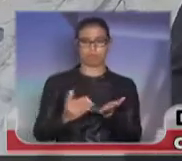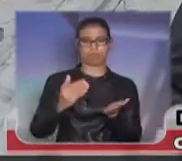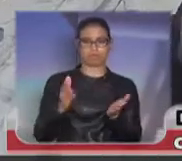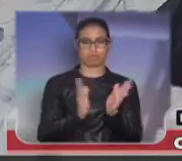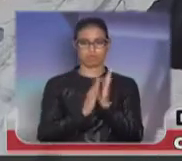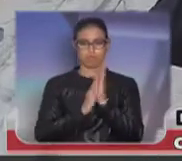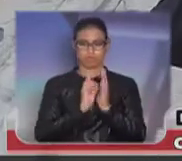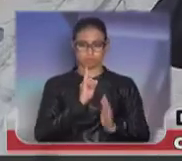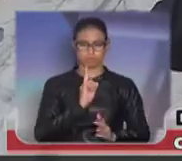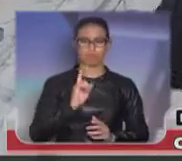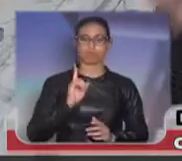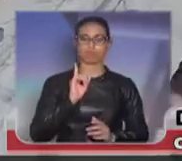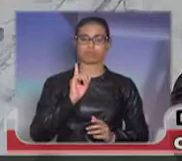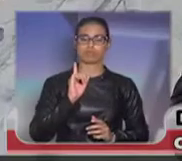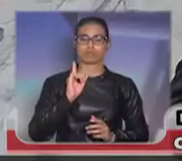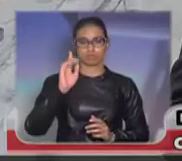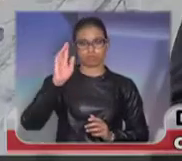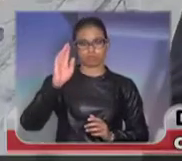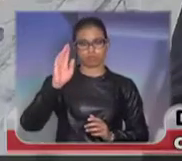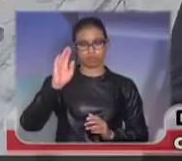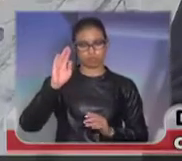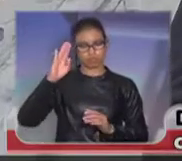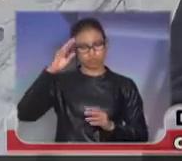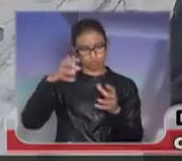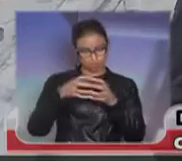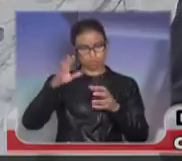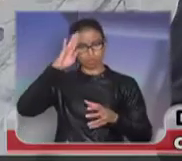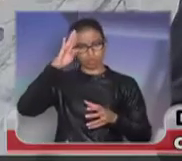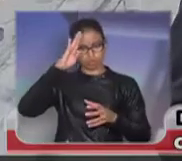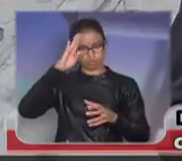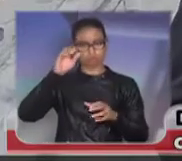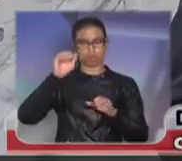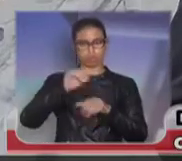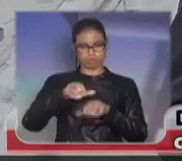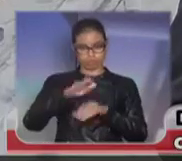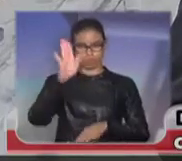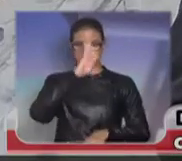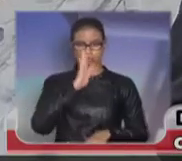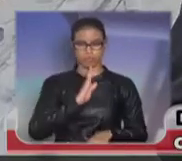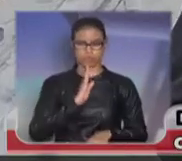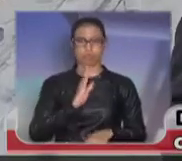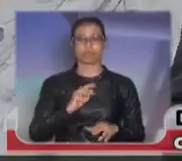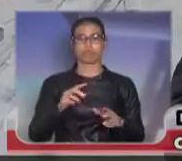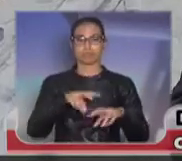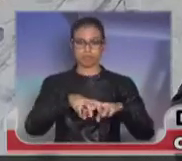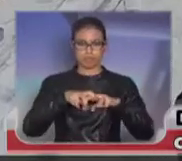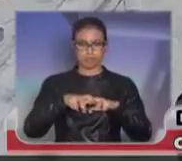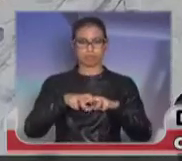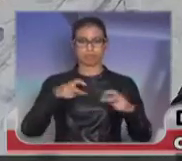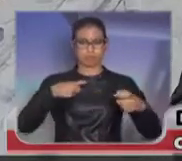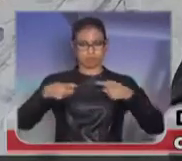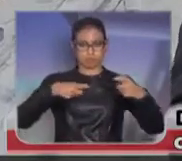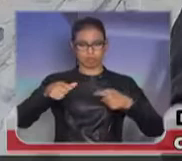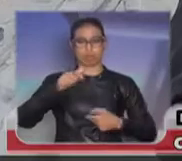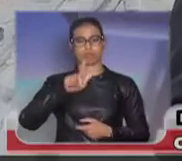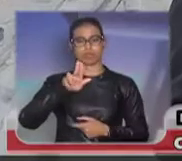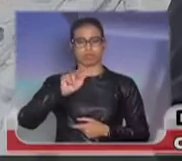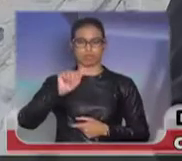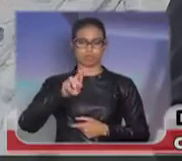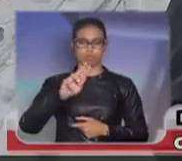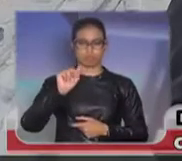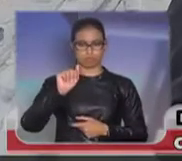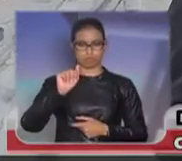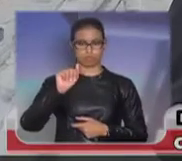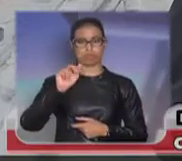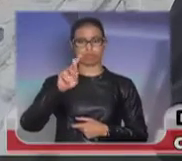seja, no dia 19 de abril de 1648, na Batalha de Guararapes, na primeira Batalha de Guararapes, o